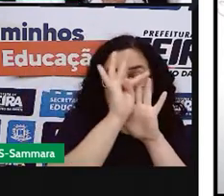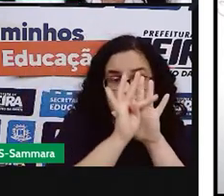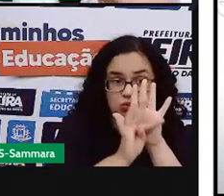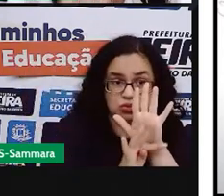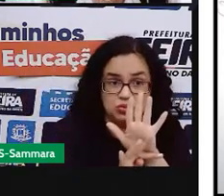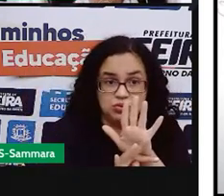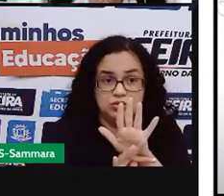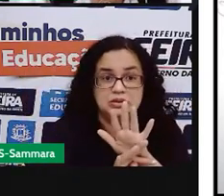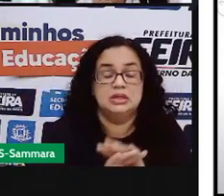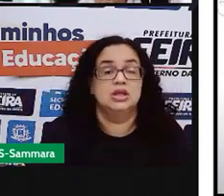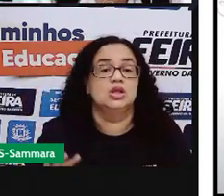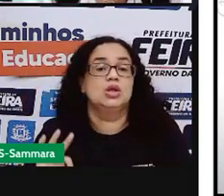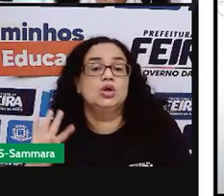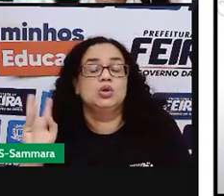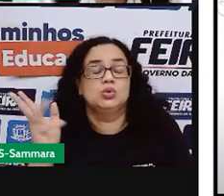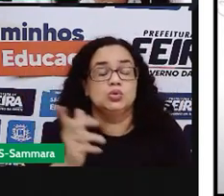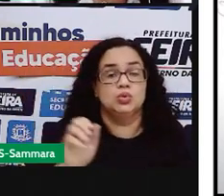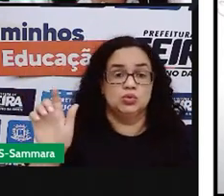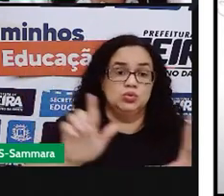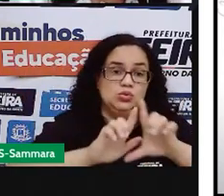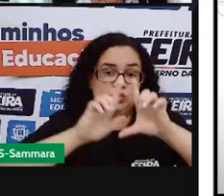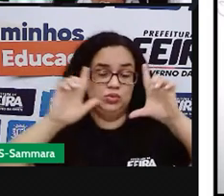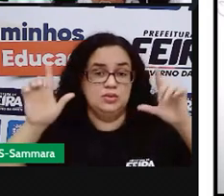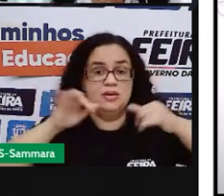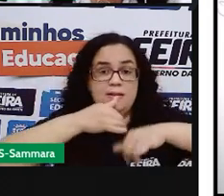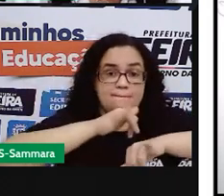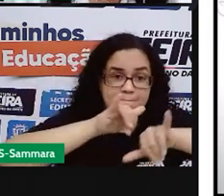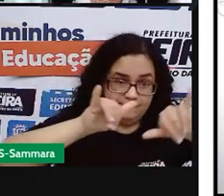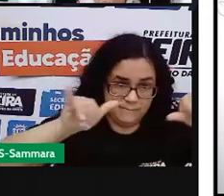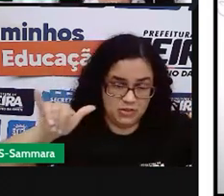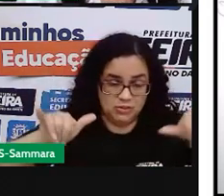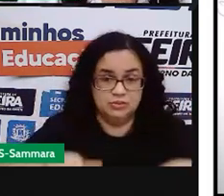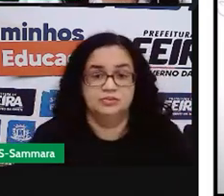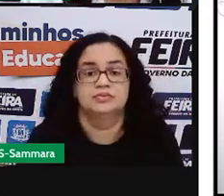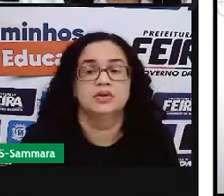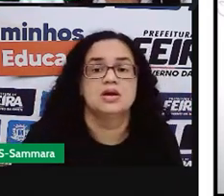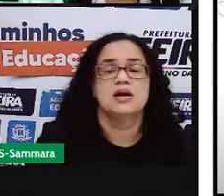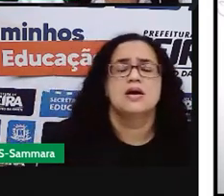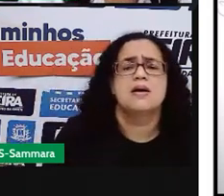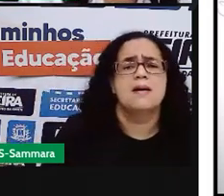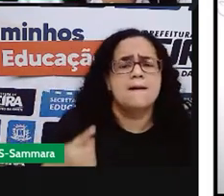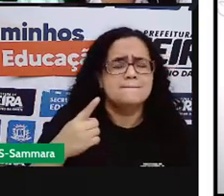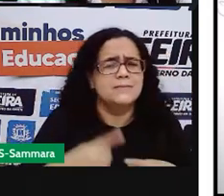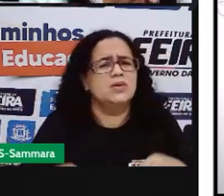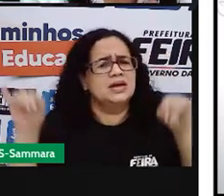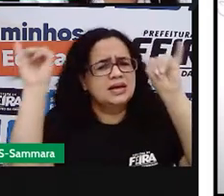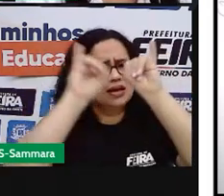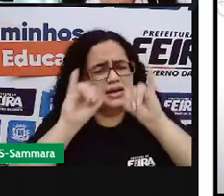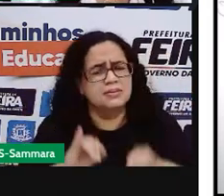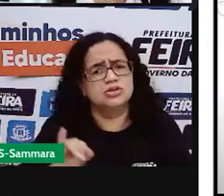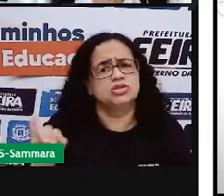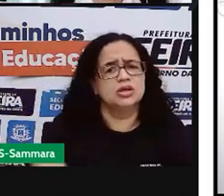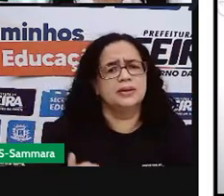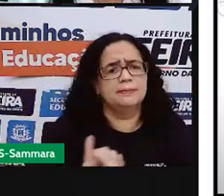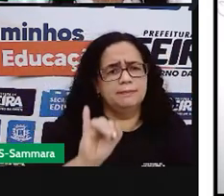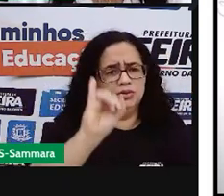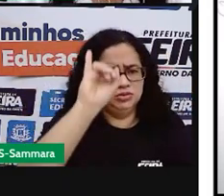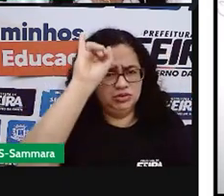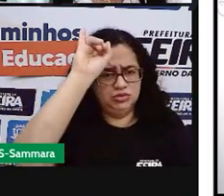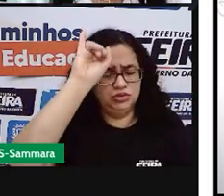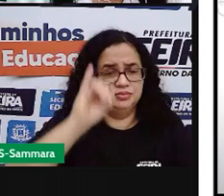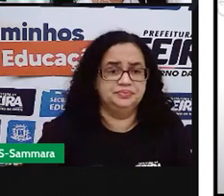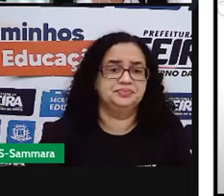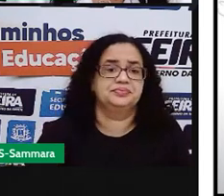Nós observamos todo aquele cartaz, toda aquela propaganda. Por que a imagem é tão importante nessa